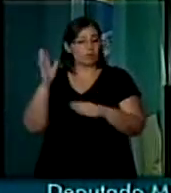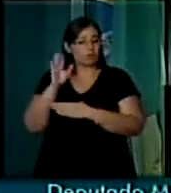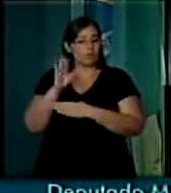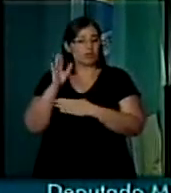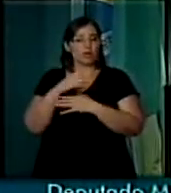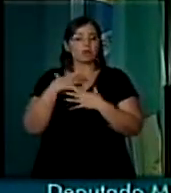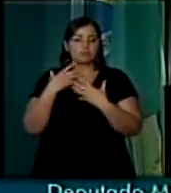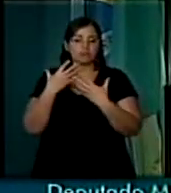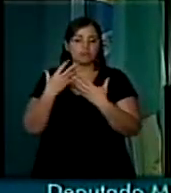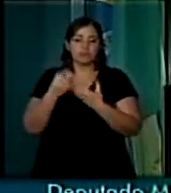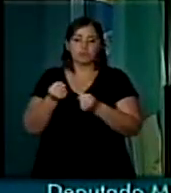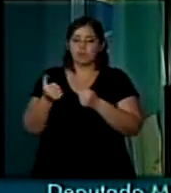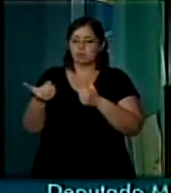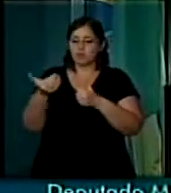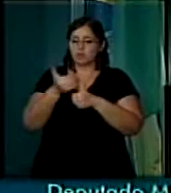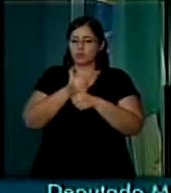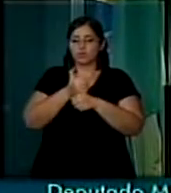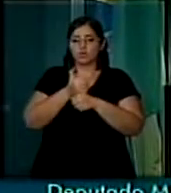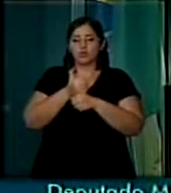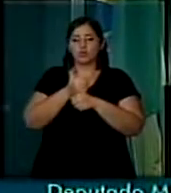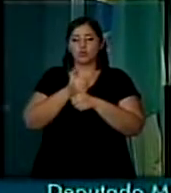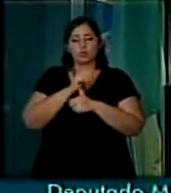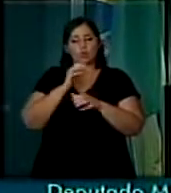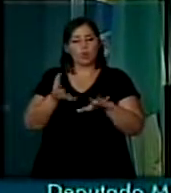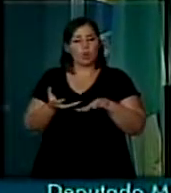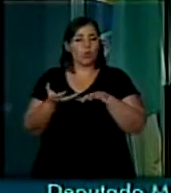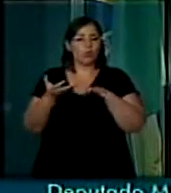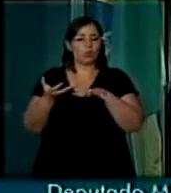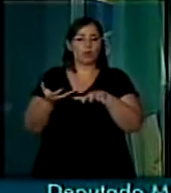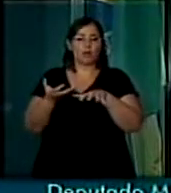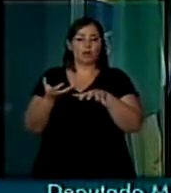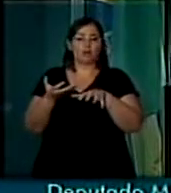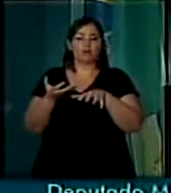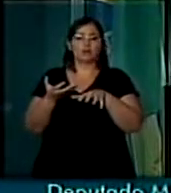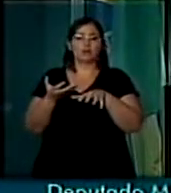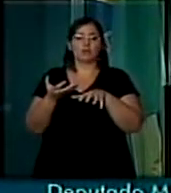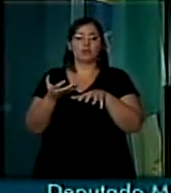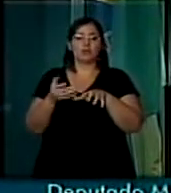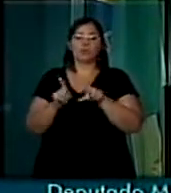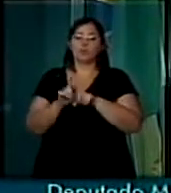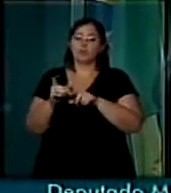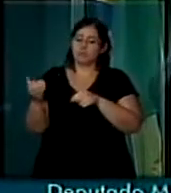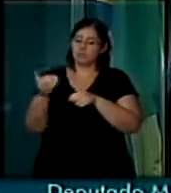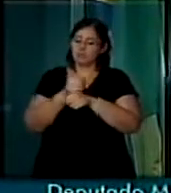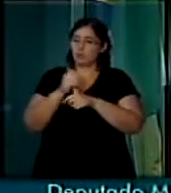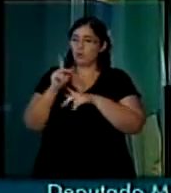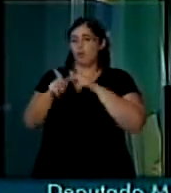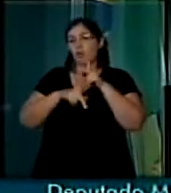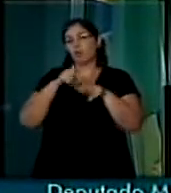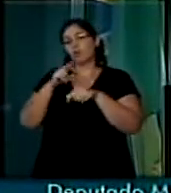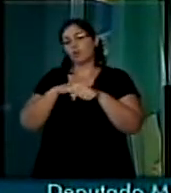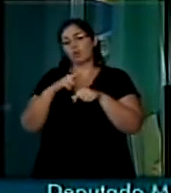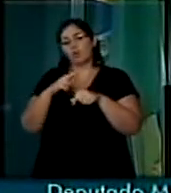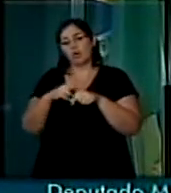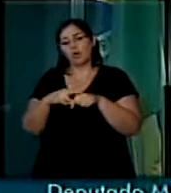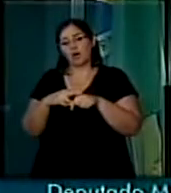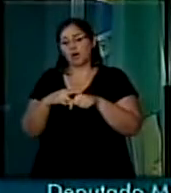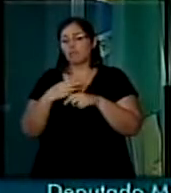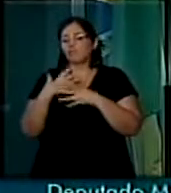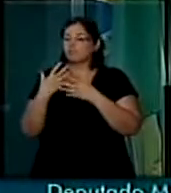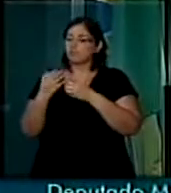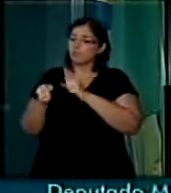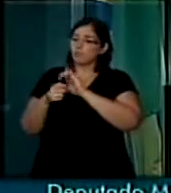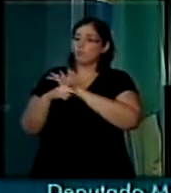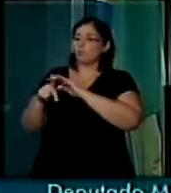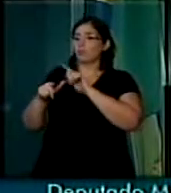de reconhecer em nome do Congresso Nacional, por que não dizer, em nome da população de Roraima, o